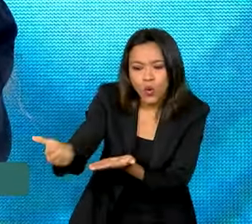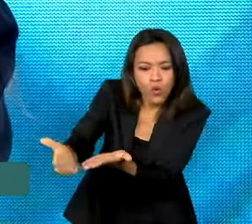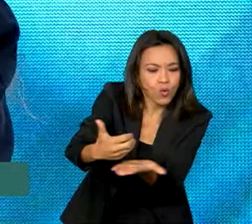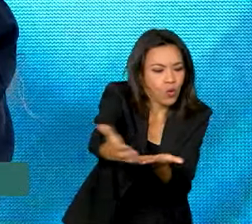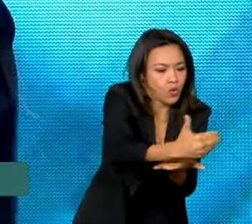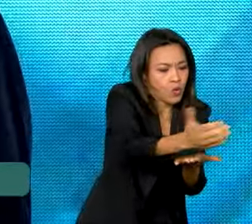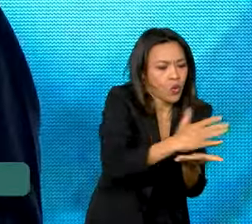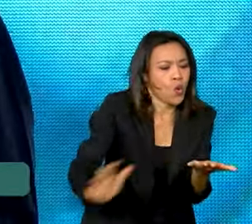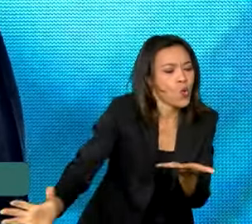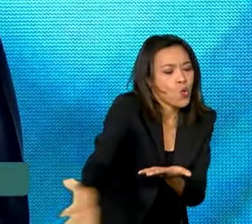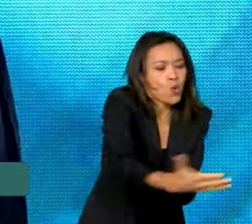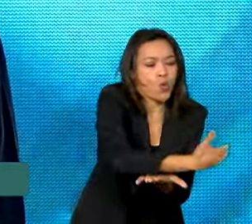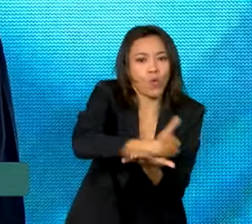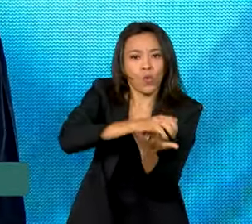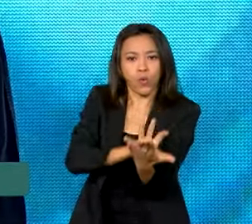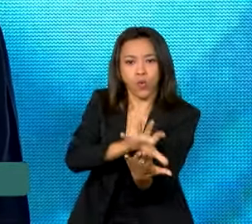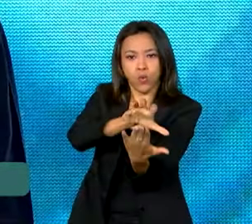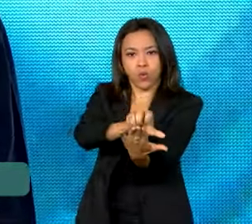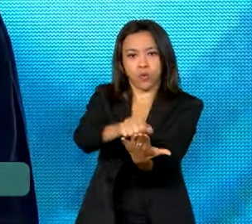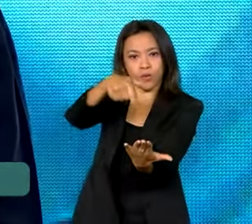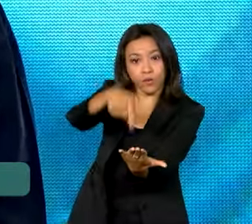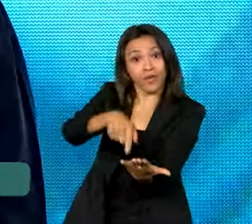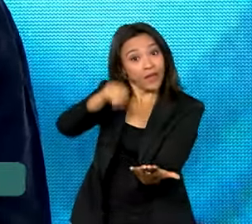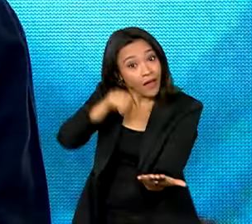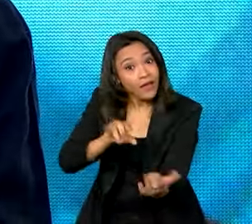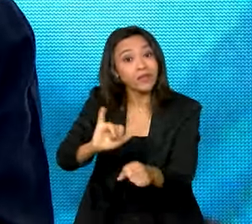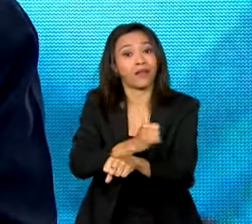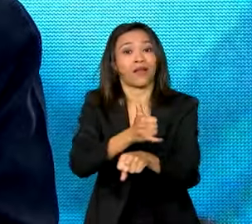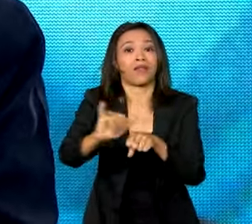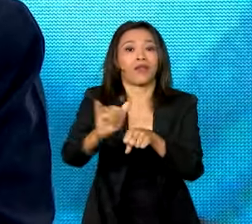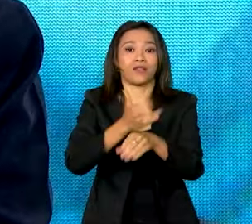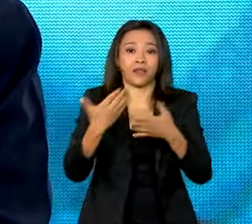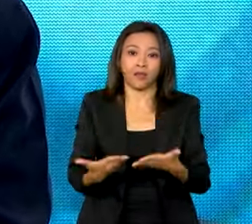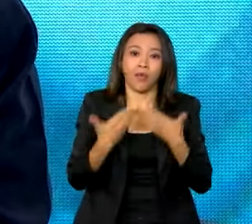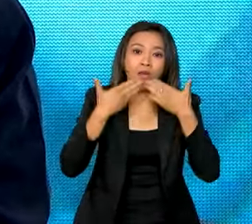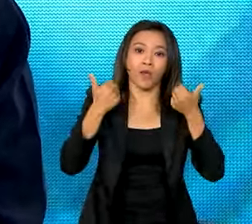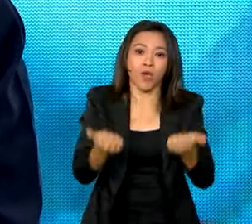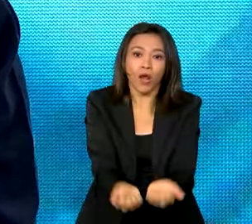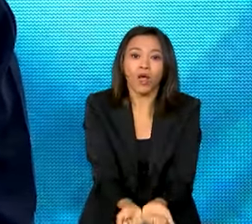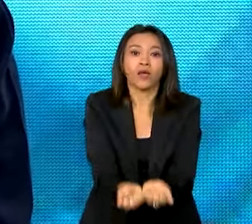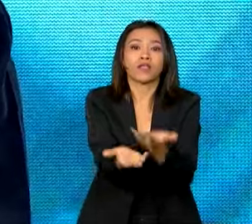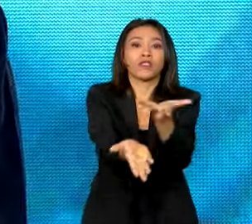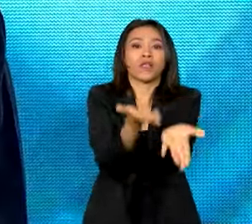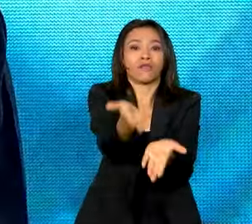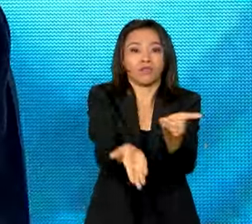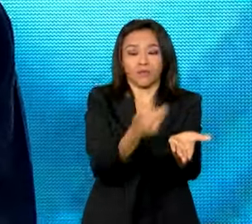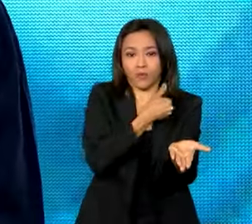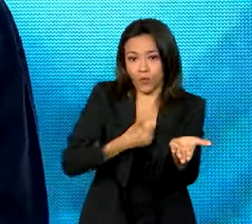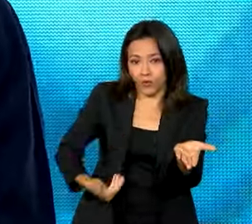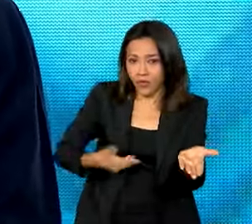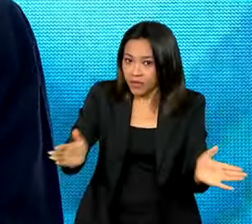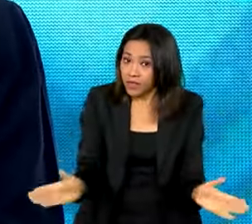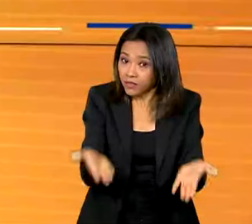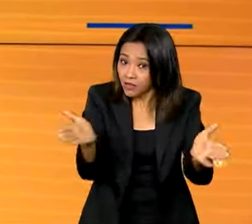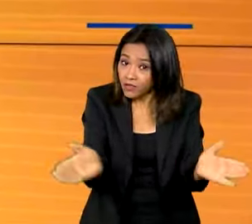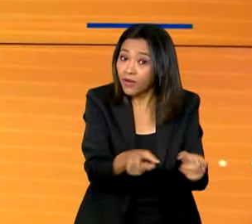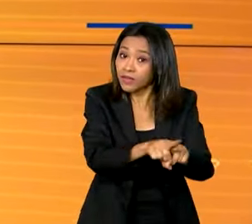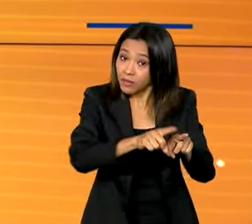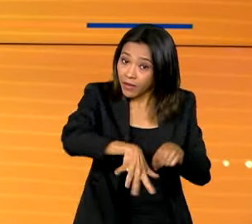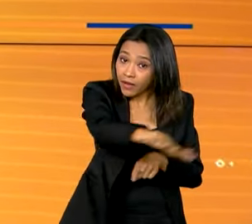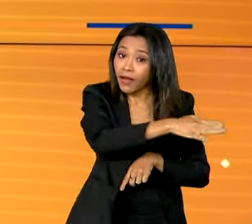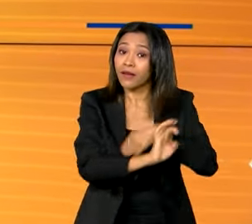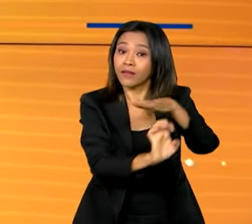eliminar os silos e usar dados de formas estratégicas para melhorar serviços públicos, reduzir frases e incentivar o setor privado.